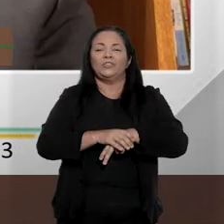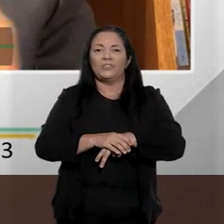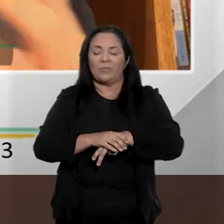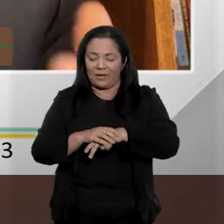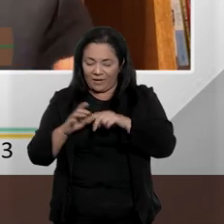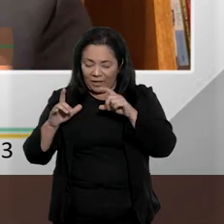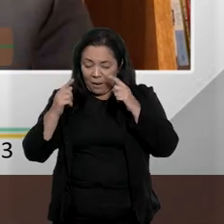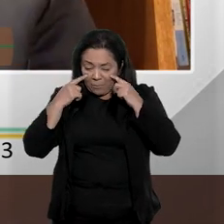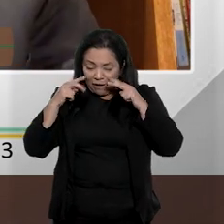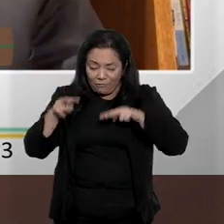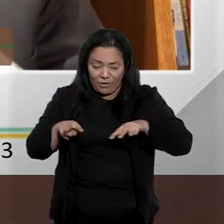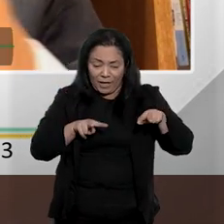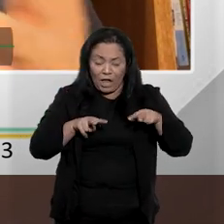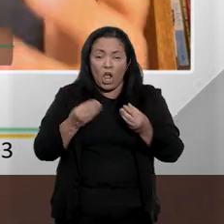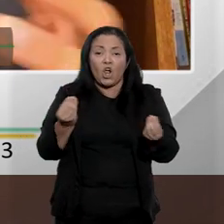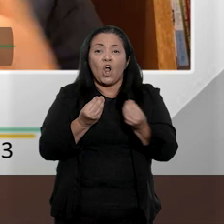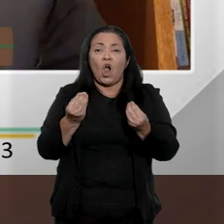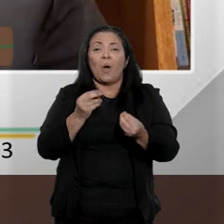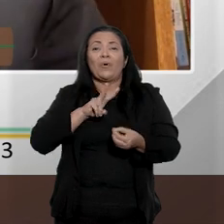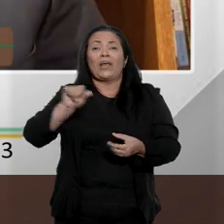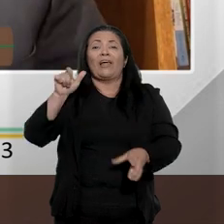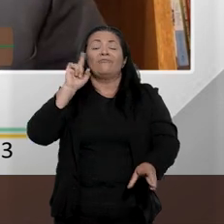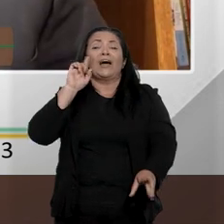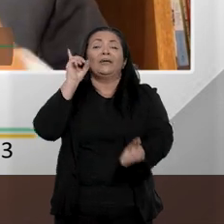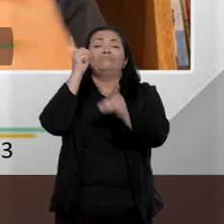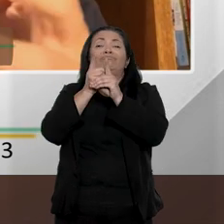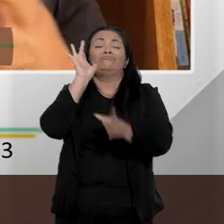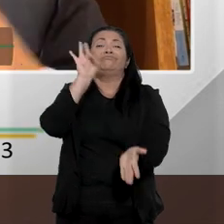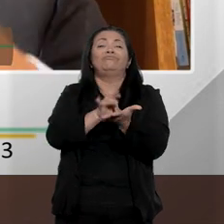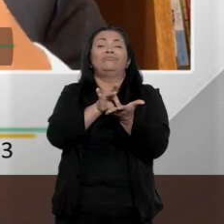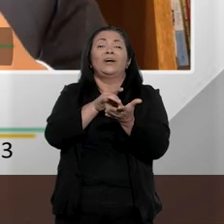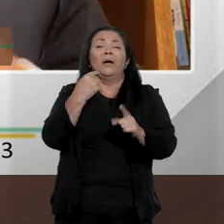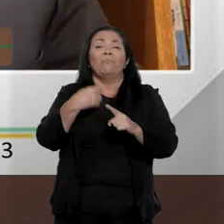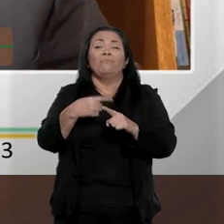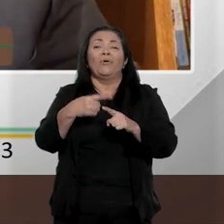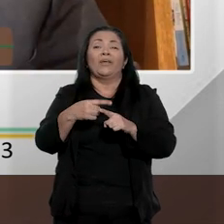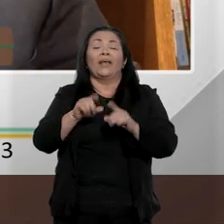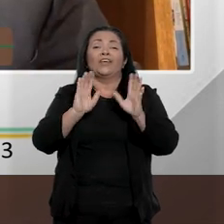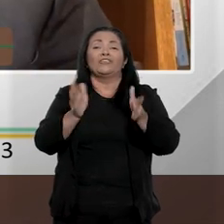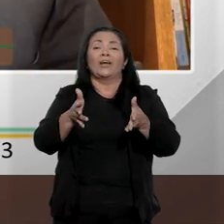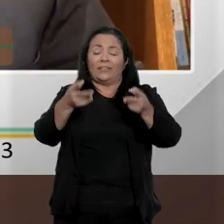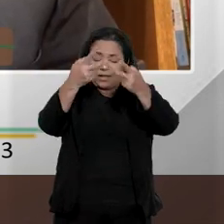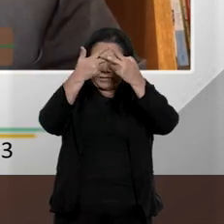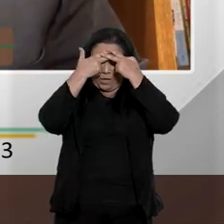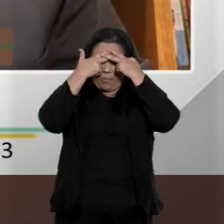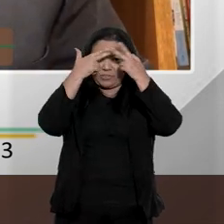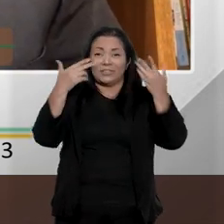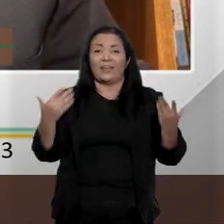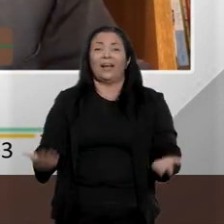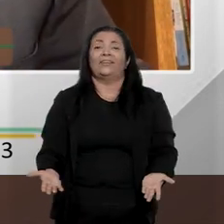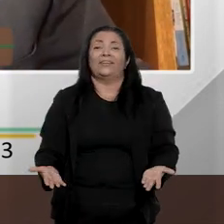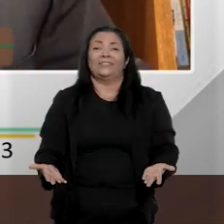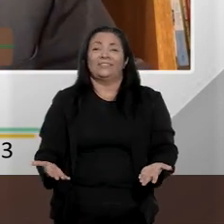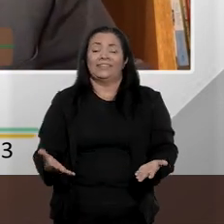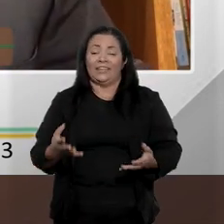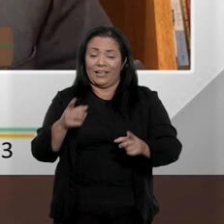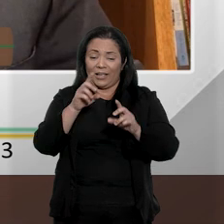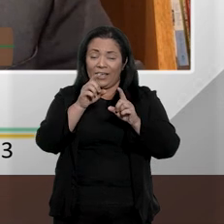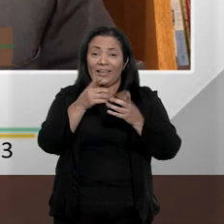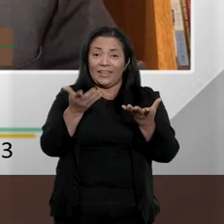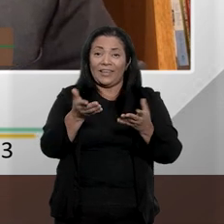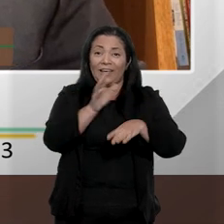ainda está bastante traumatizada, ainda está com toda aquela dificuldade que ela teve ali naquele momento. E ela acabava